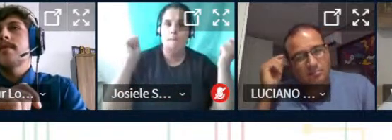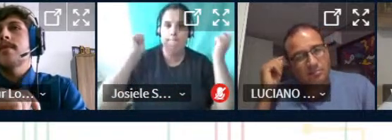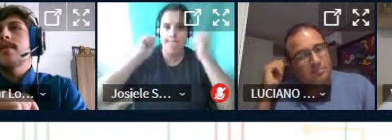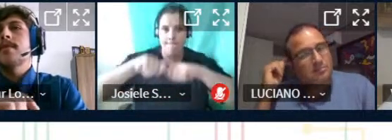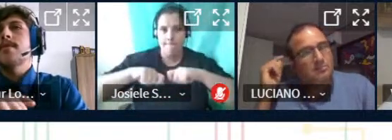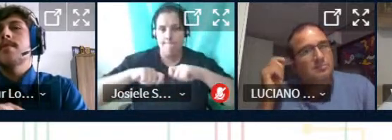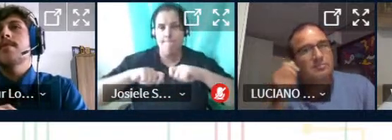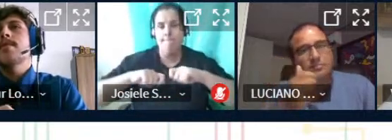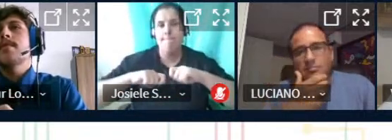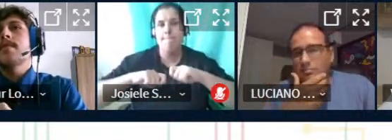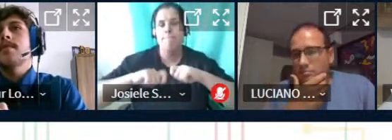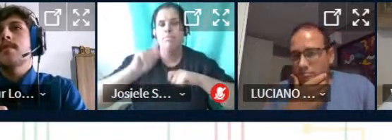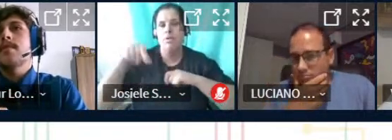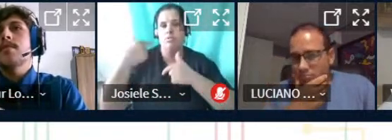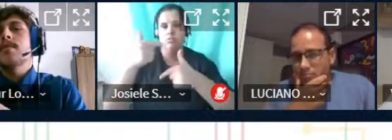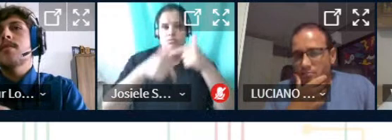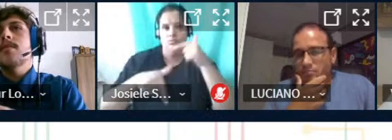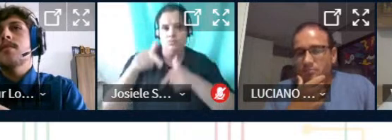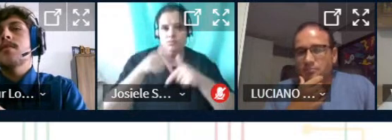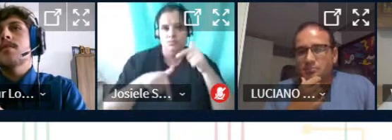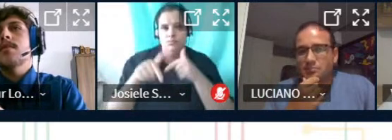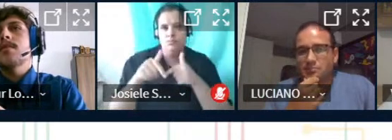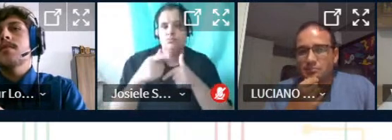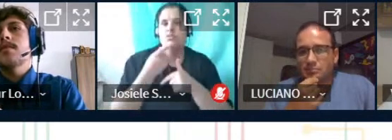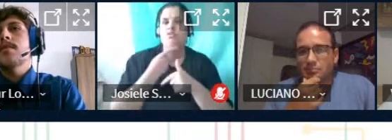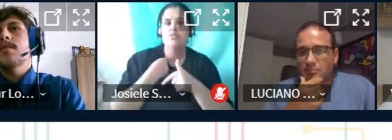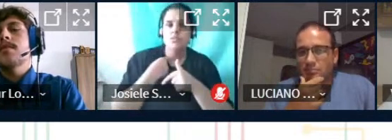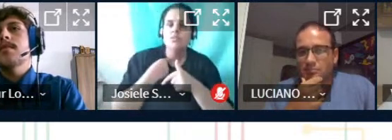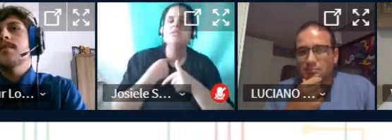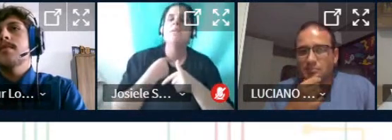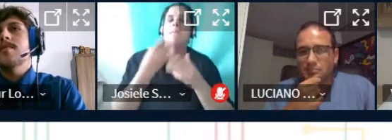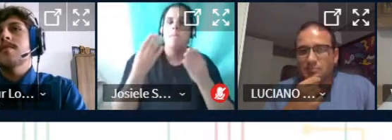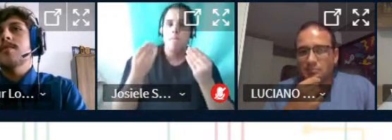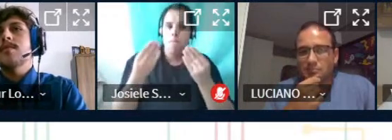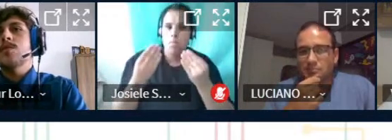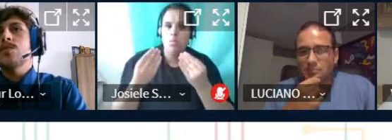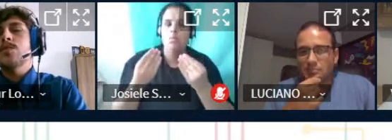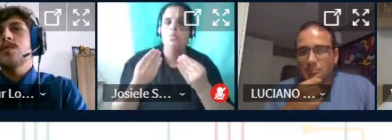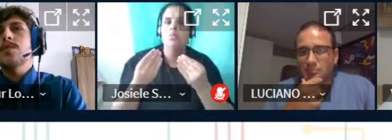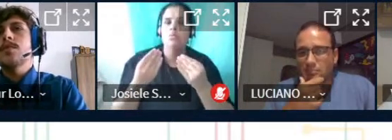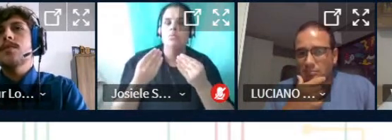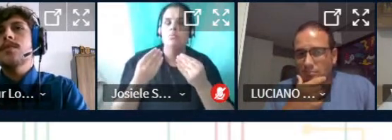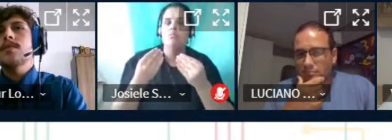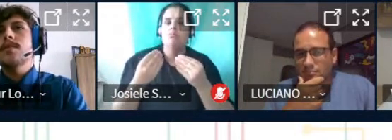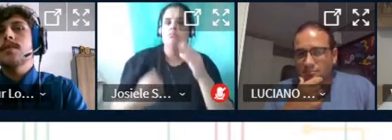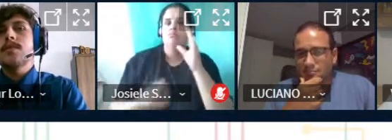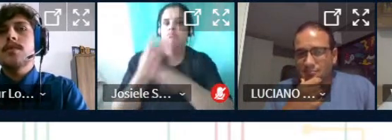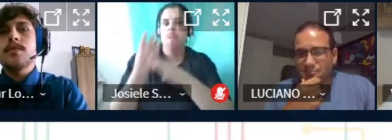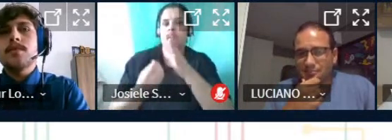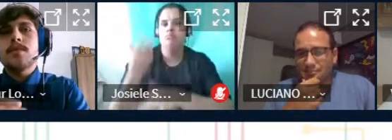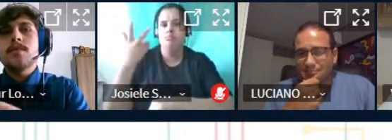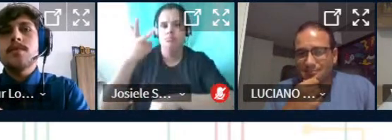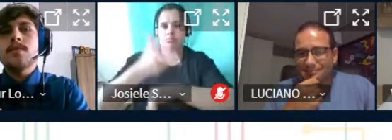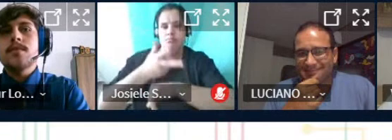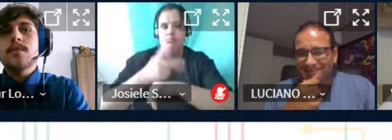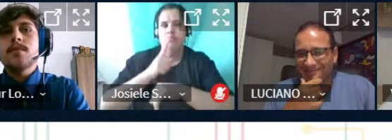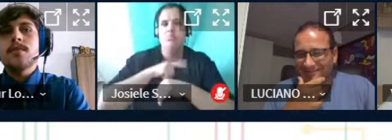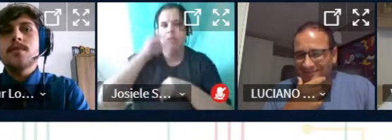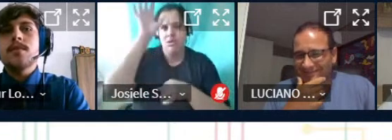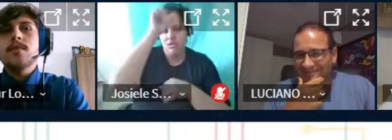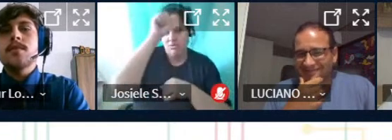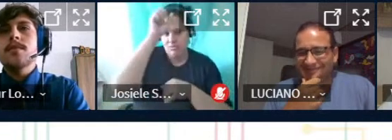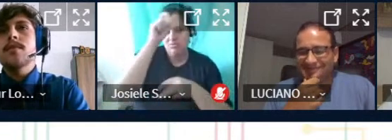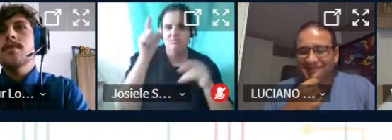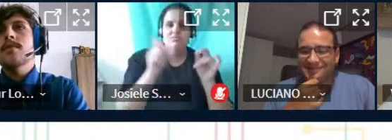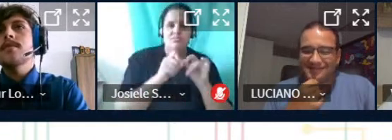como os demais trabalhos gostei muito muito mesmo e com relação a produção de vídeos há muitas aprendizagens para se